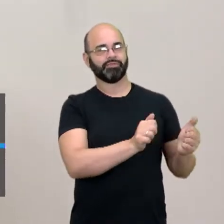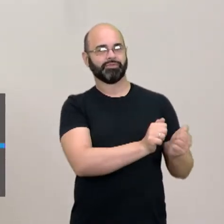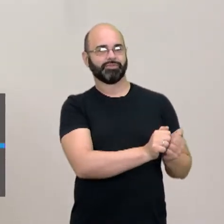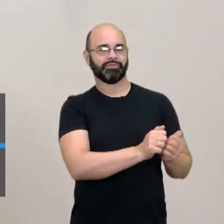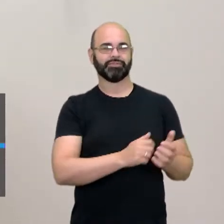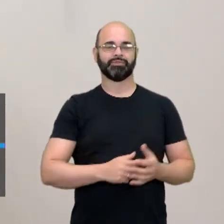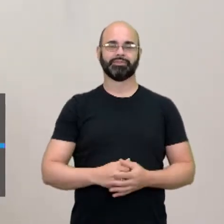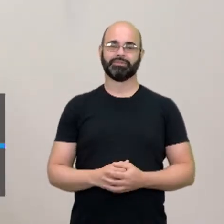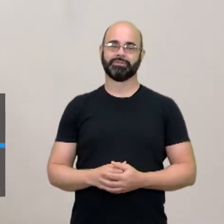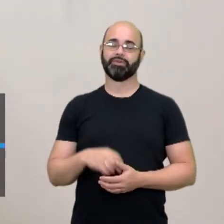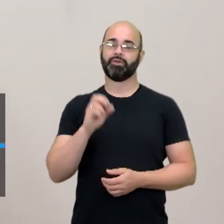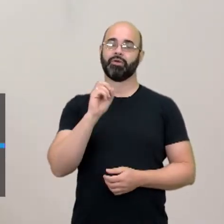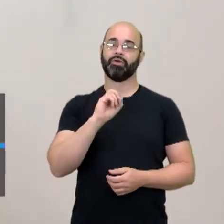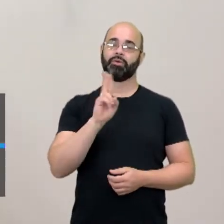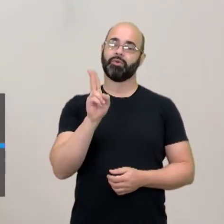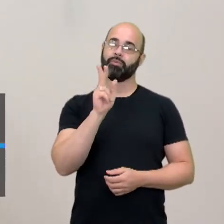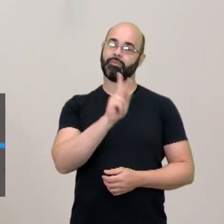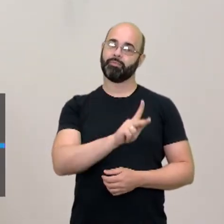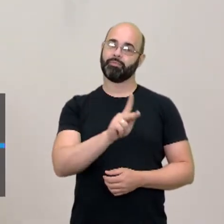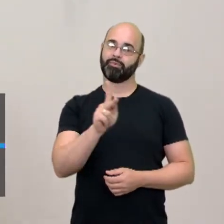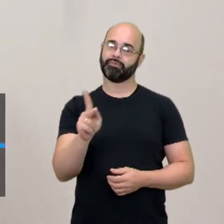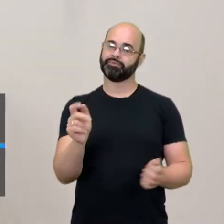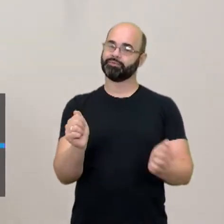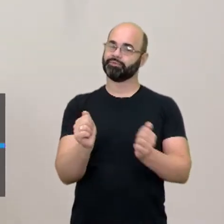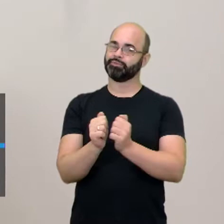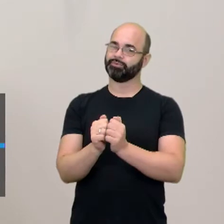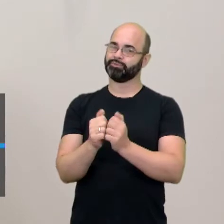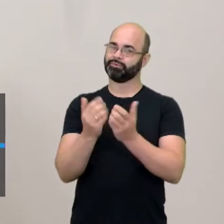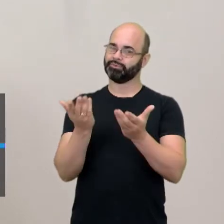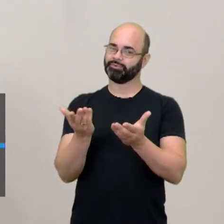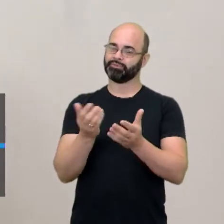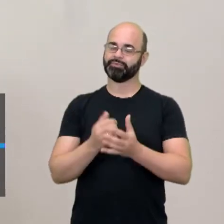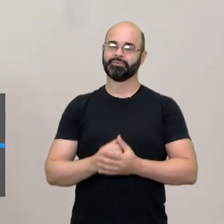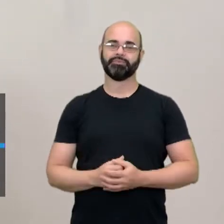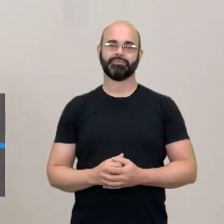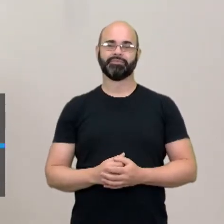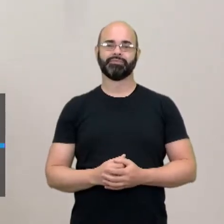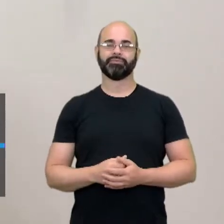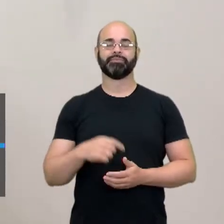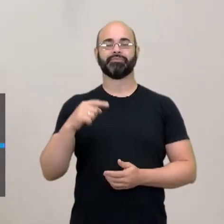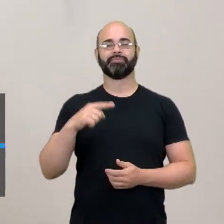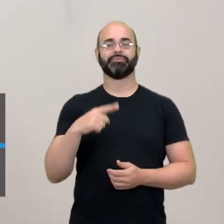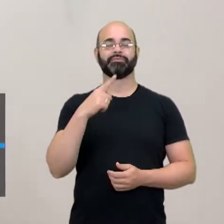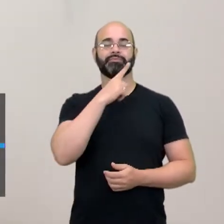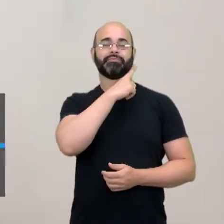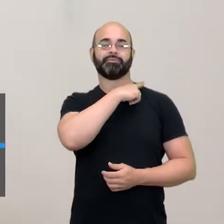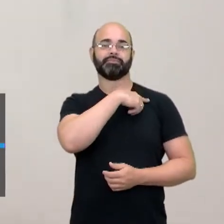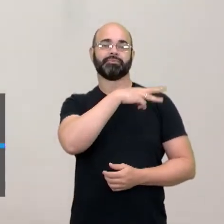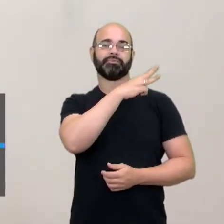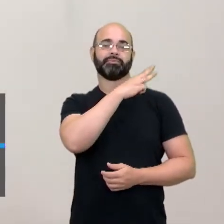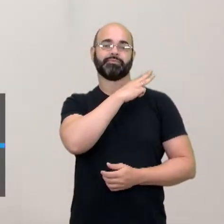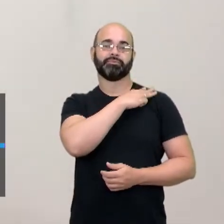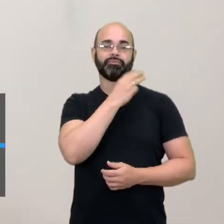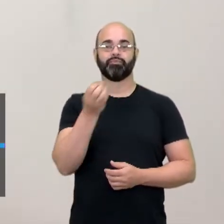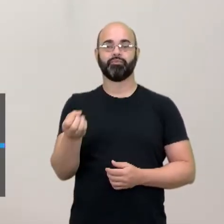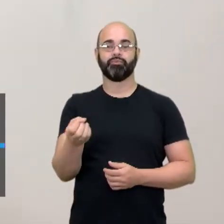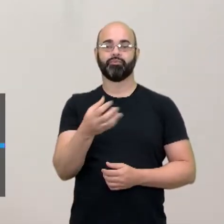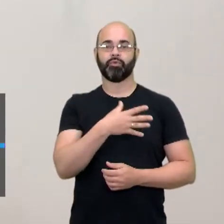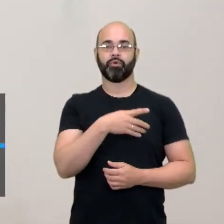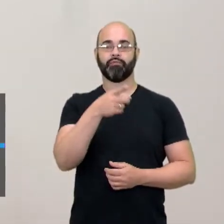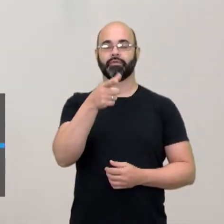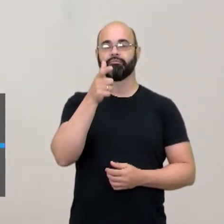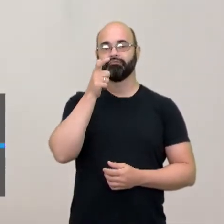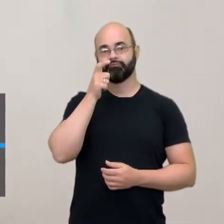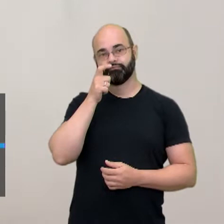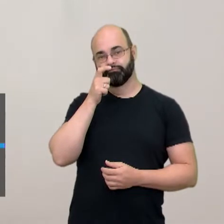trajetória do novo ensino médio e a gente vai continuar trabalhando, né? A gente já passou pela